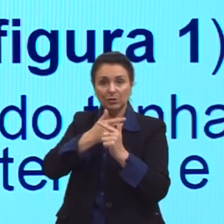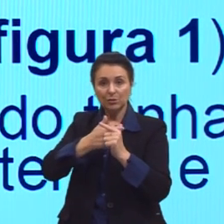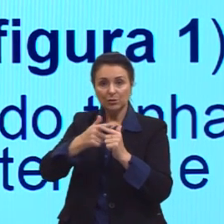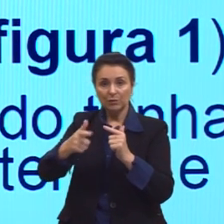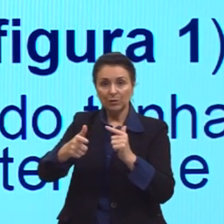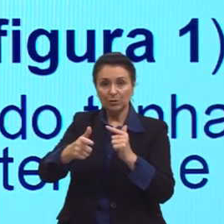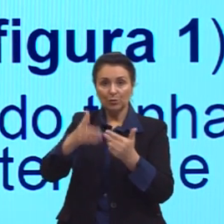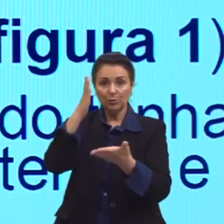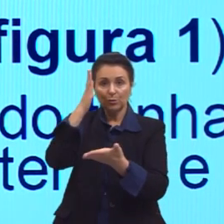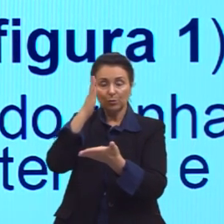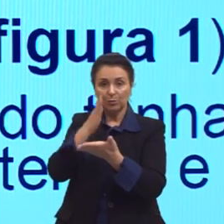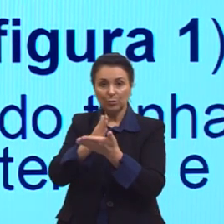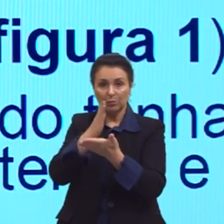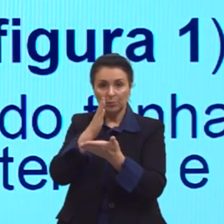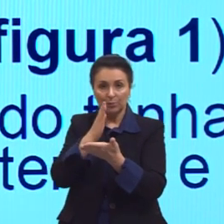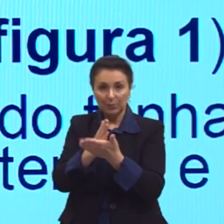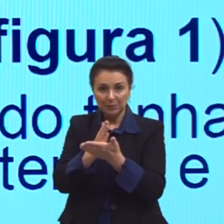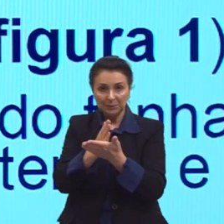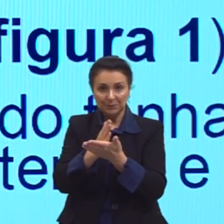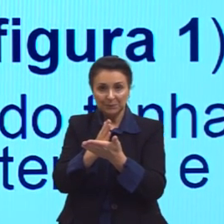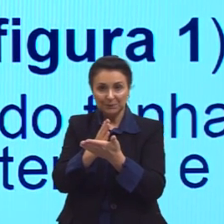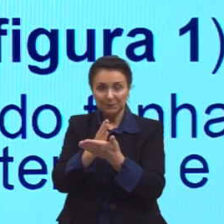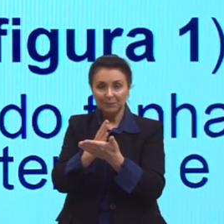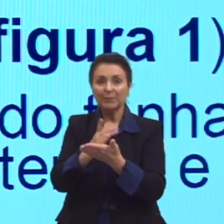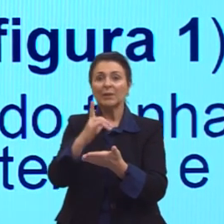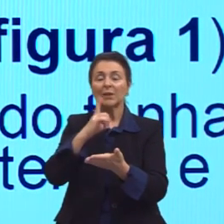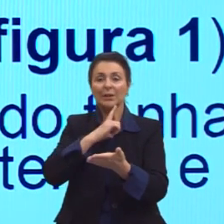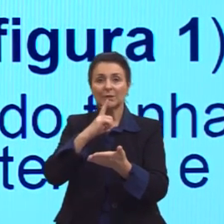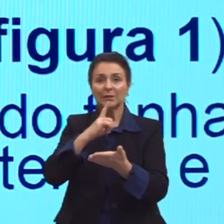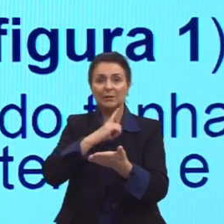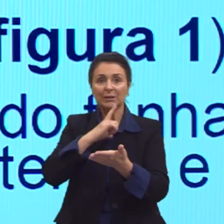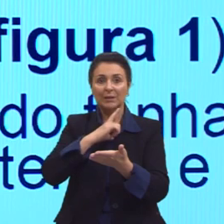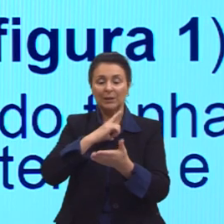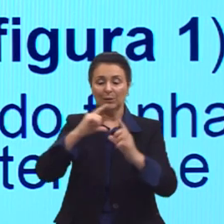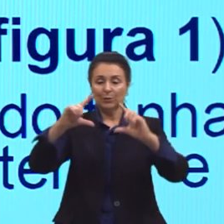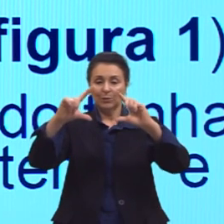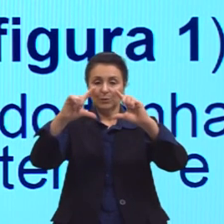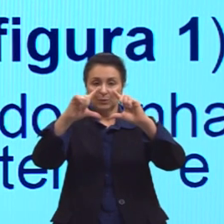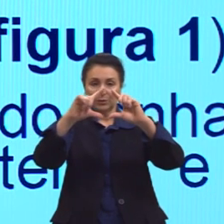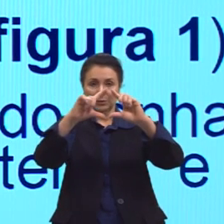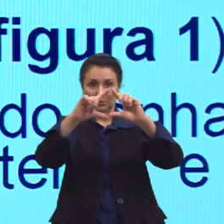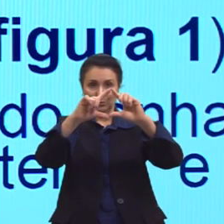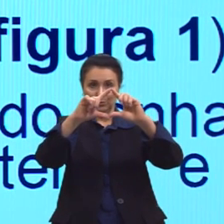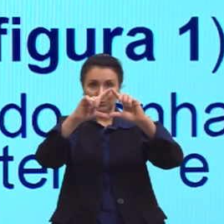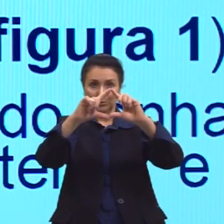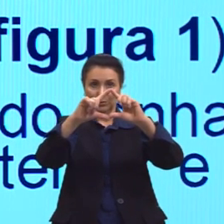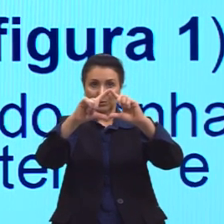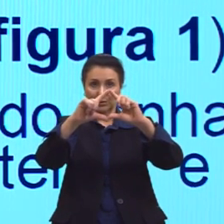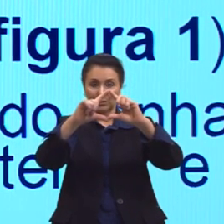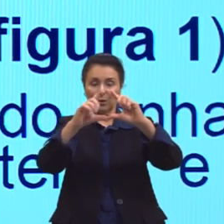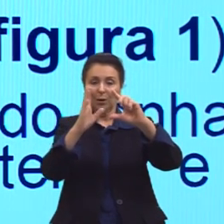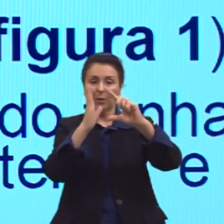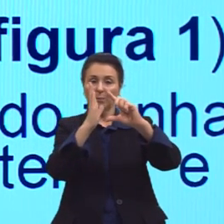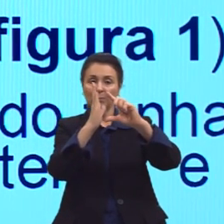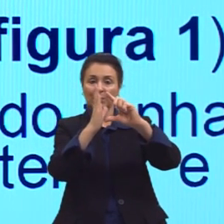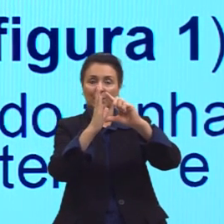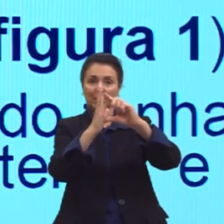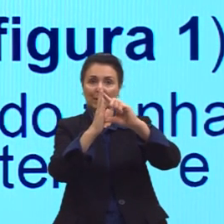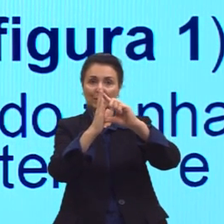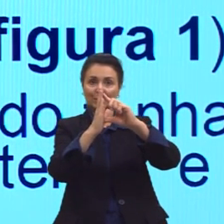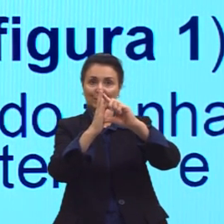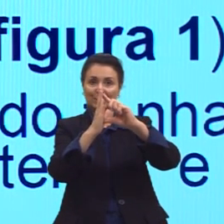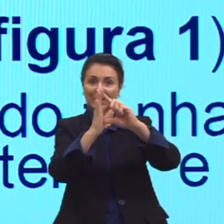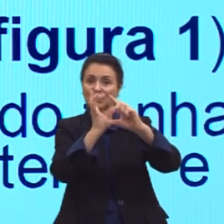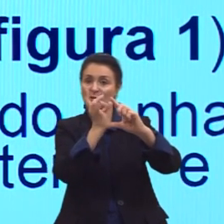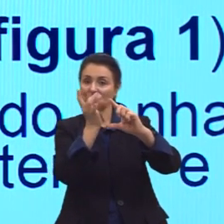ele ao meio. Cada lado foi dividido ao meio. Nós temos, então, aqui a metade desse lado, metade, metade.